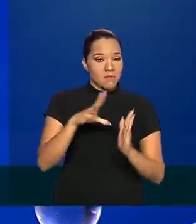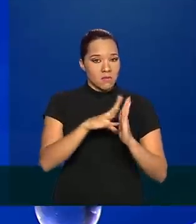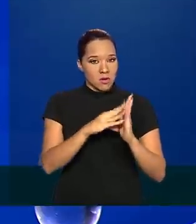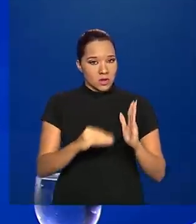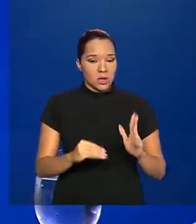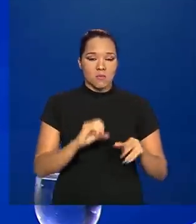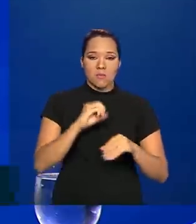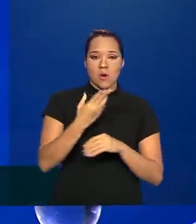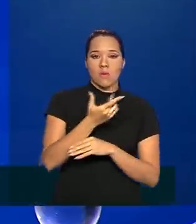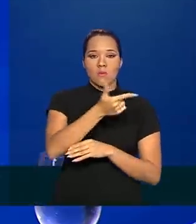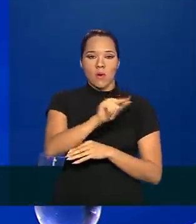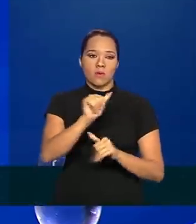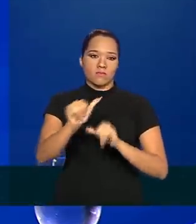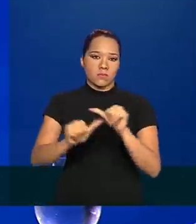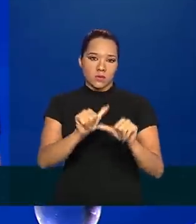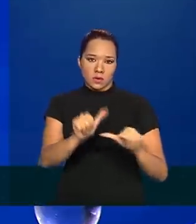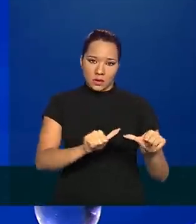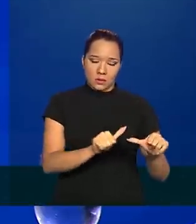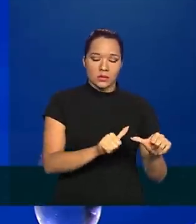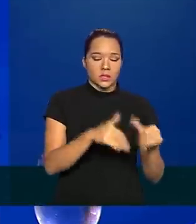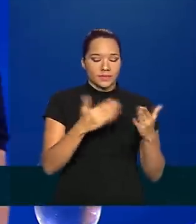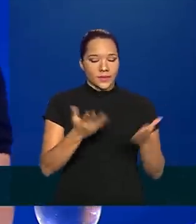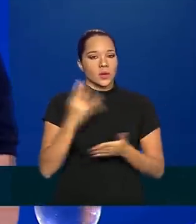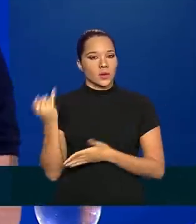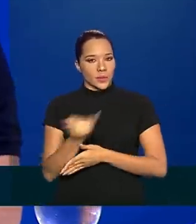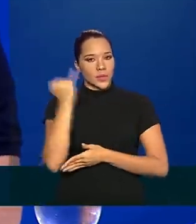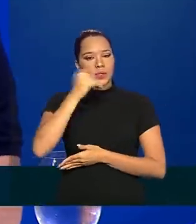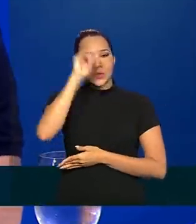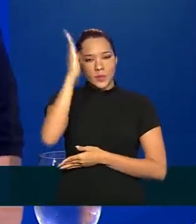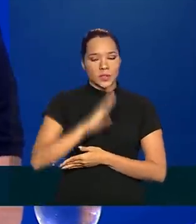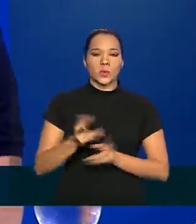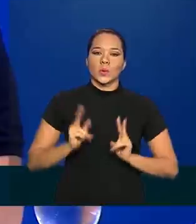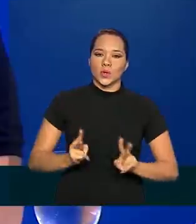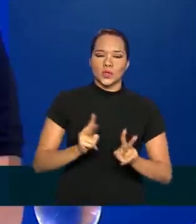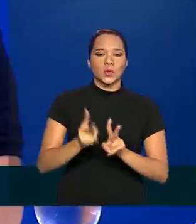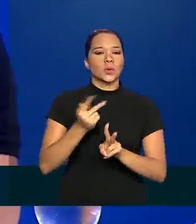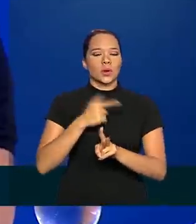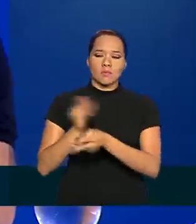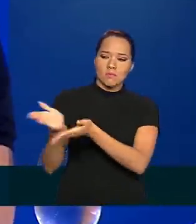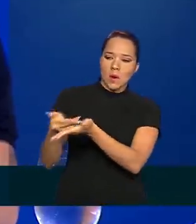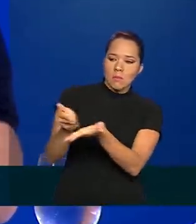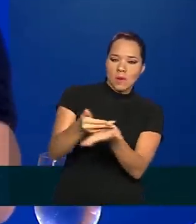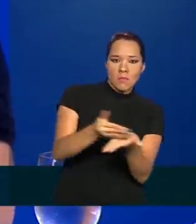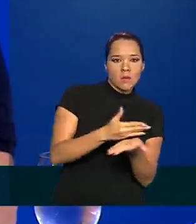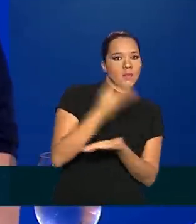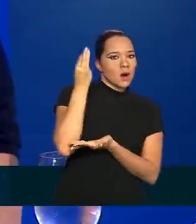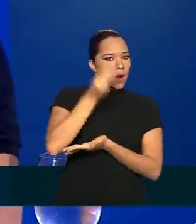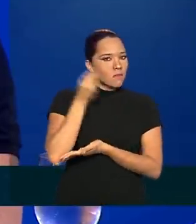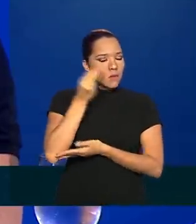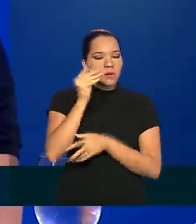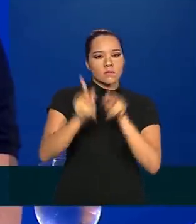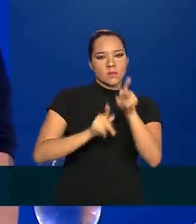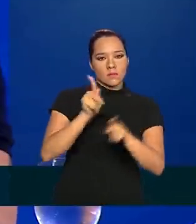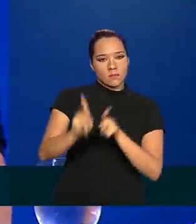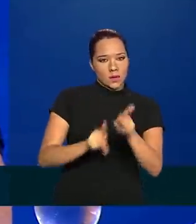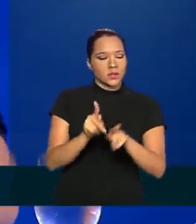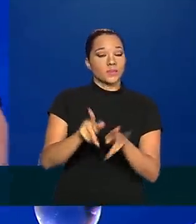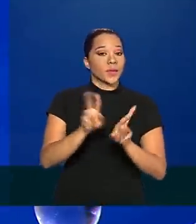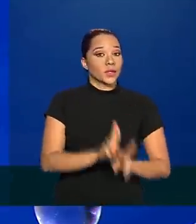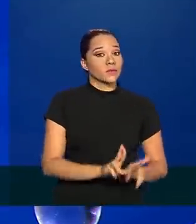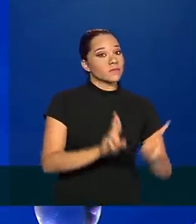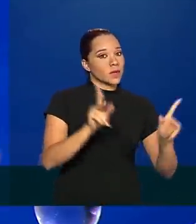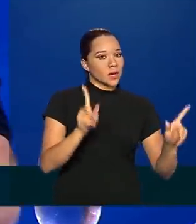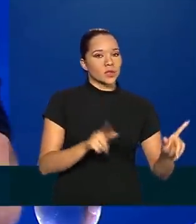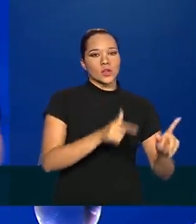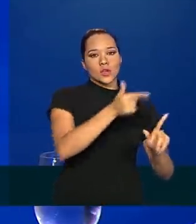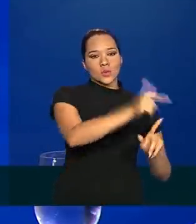ou em alguma modificação desse modelo, o importante é que o Brasil siga coletando dados de amostra populacional, que é diferente